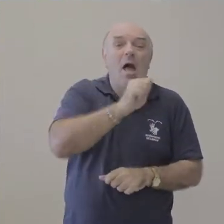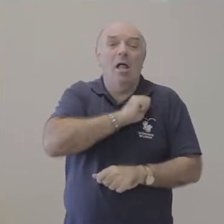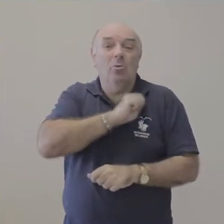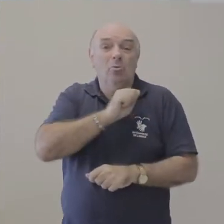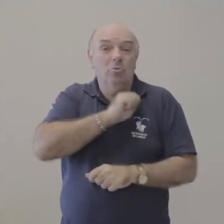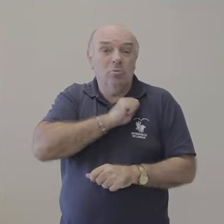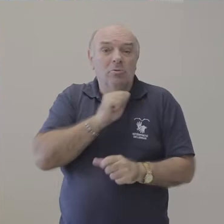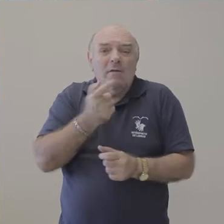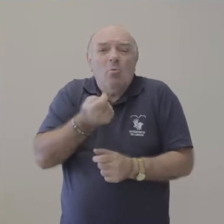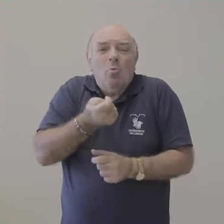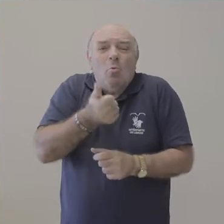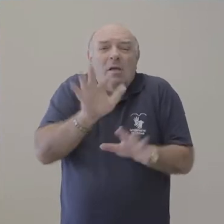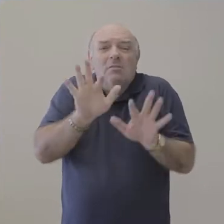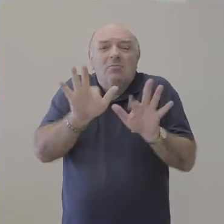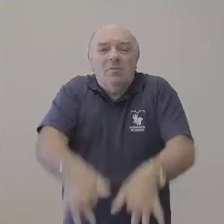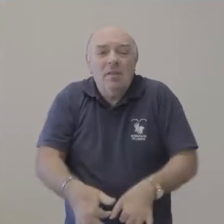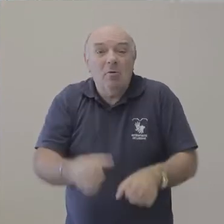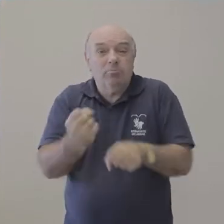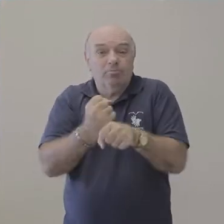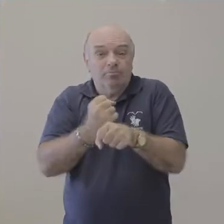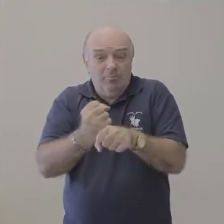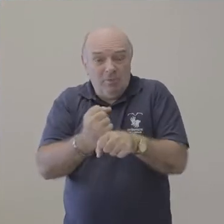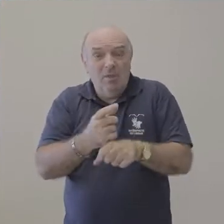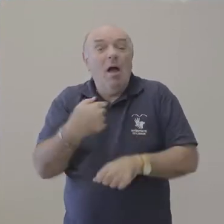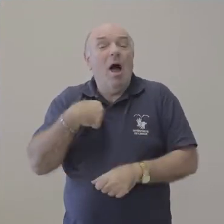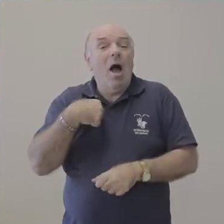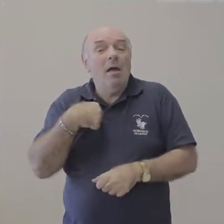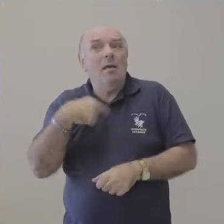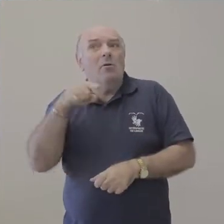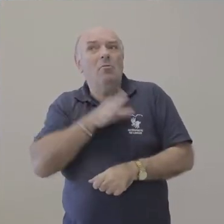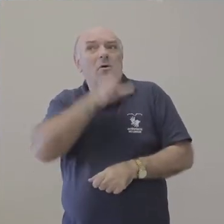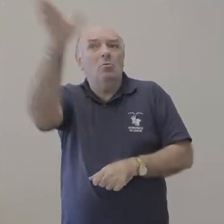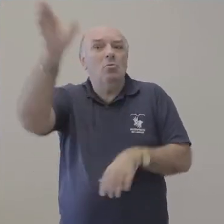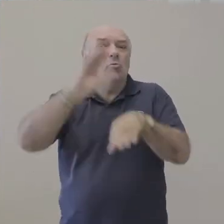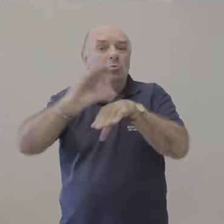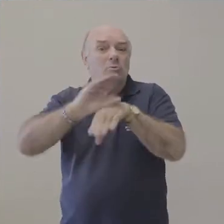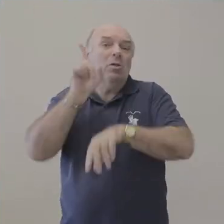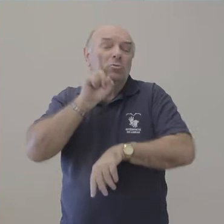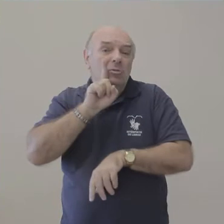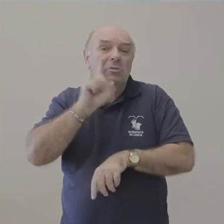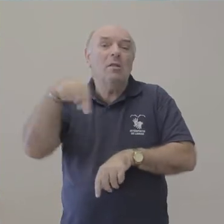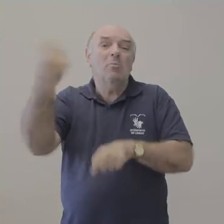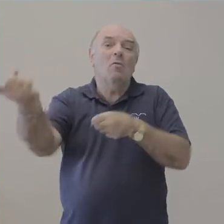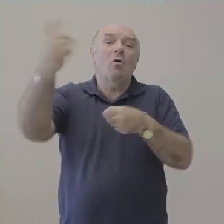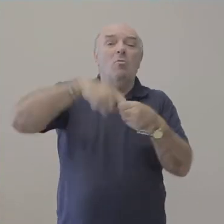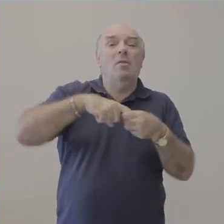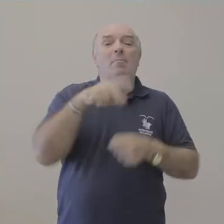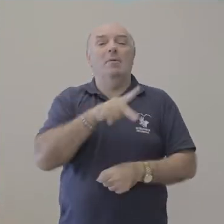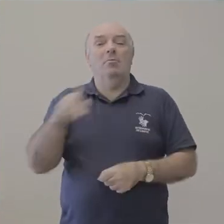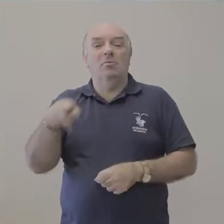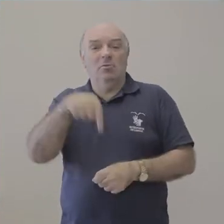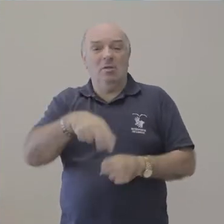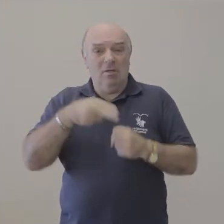para fazer um mestrado nos Estados Unidos, com o compromisso de voltar e dar aula na universidade. Após retornar